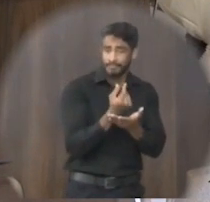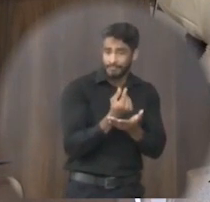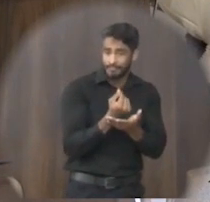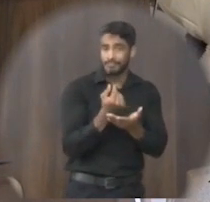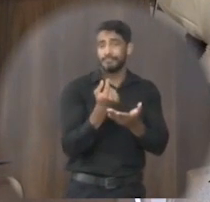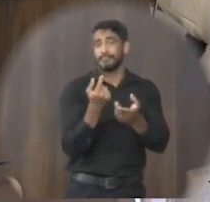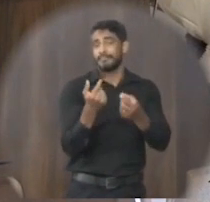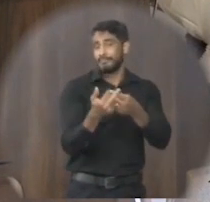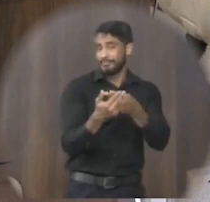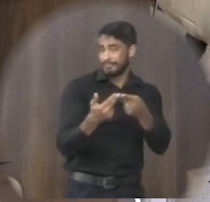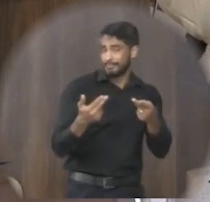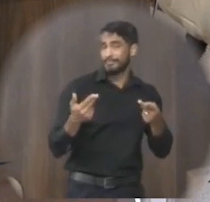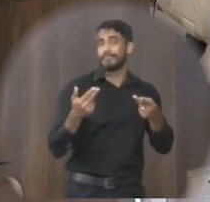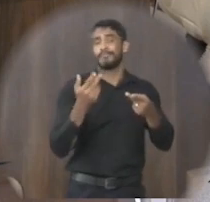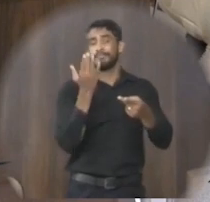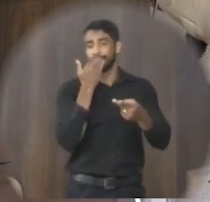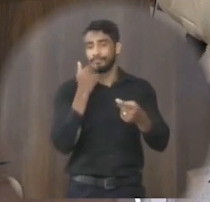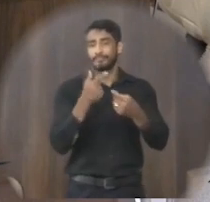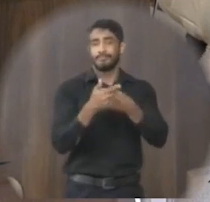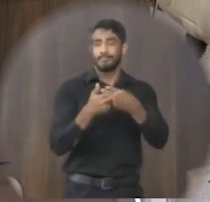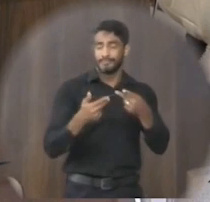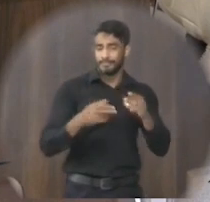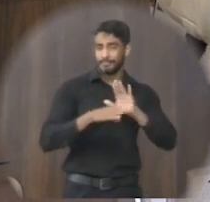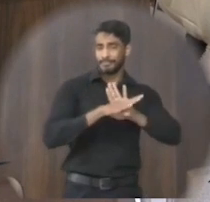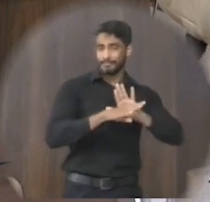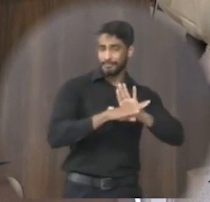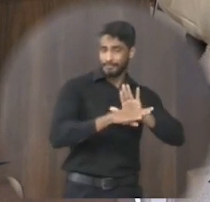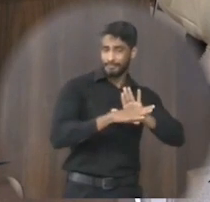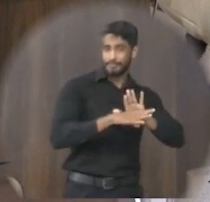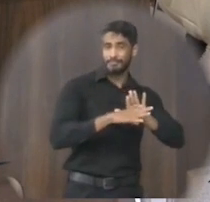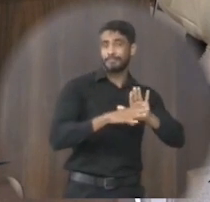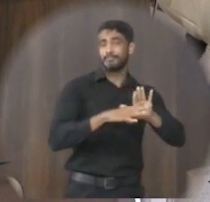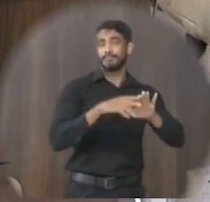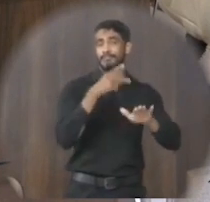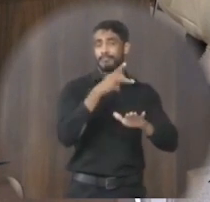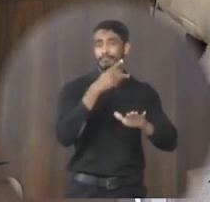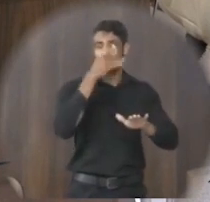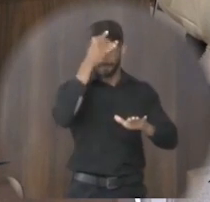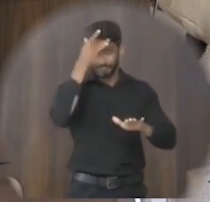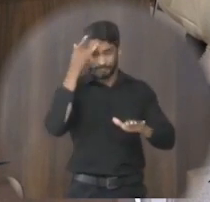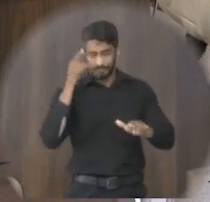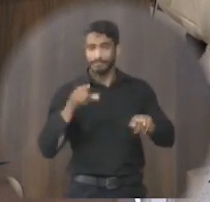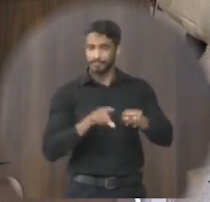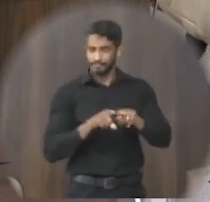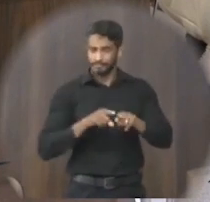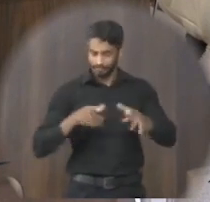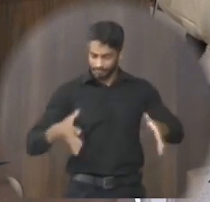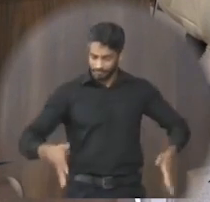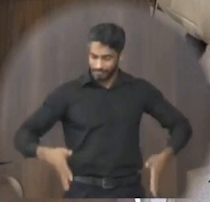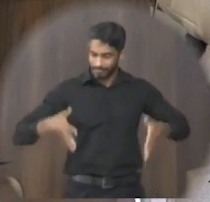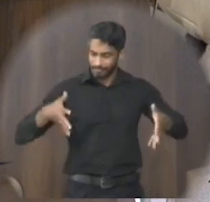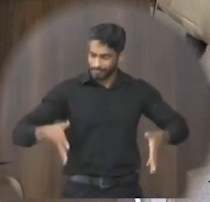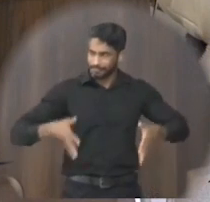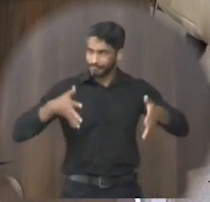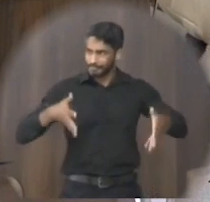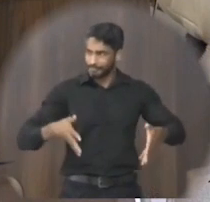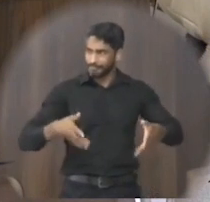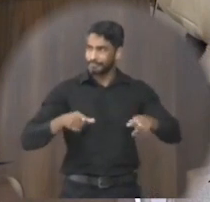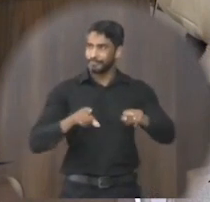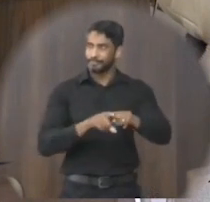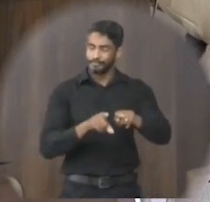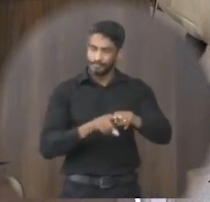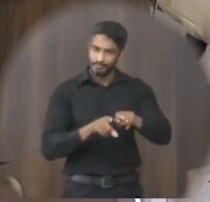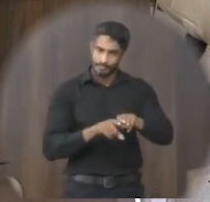necessidade dos janalbenses mas necessitados como cesta básica cadeira de roda ela faz esse evento